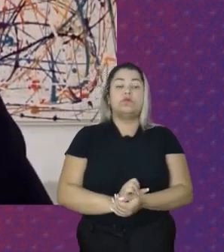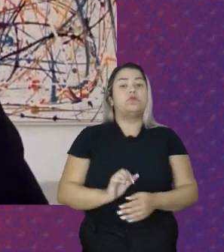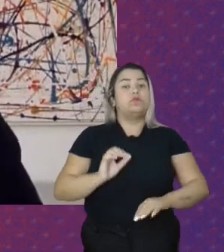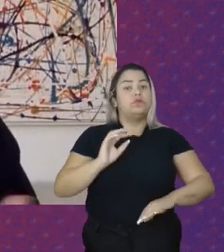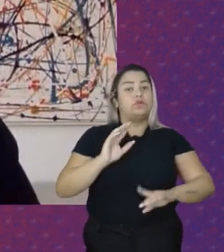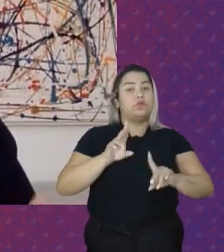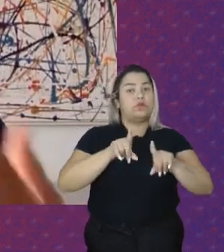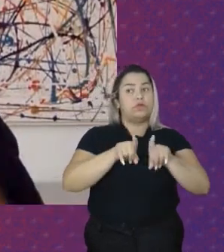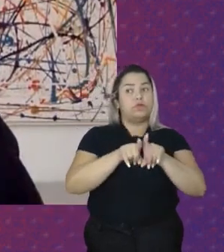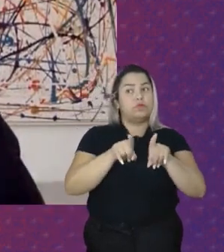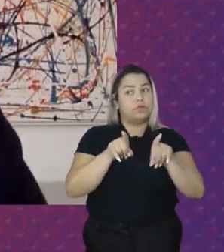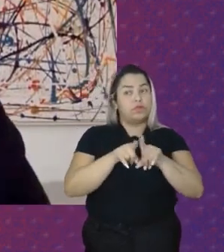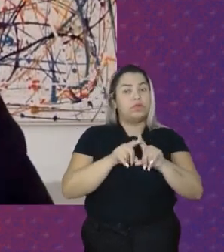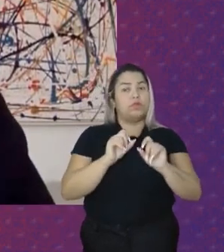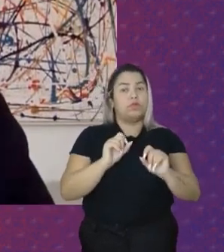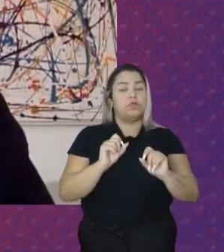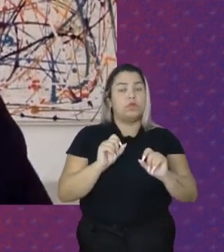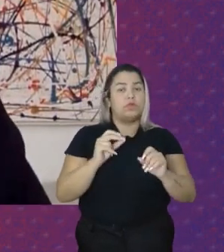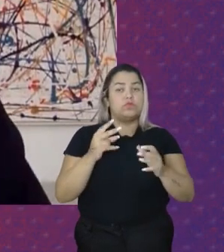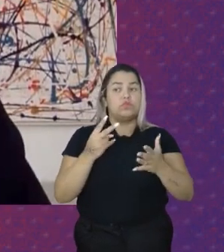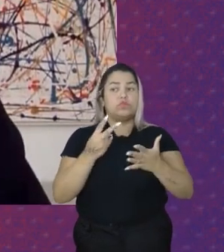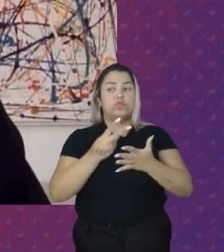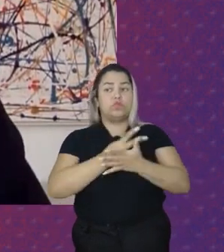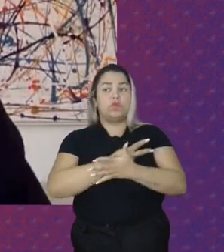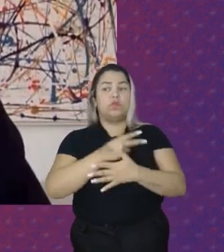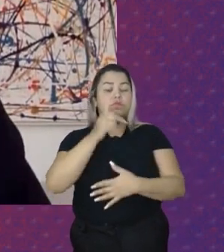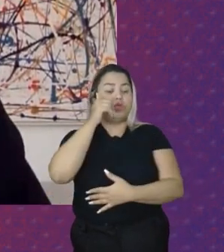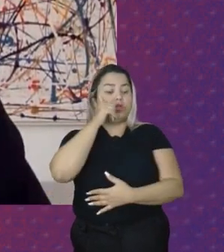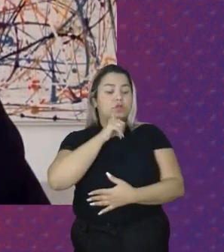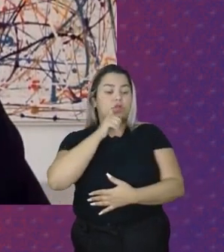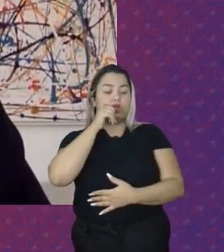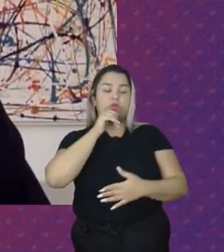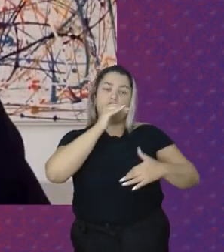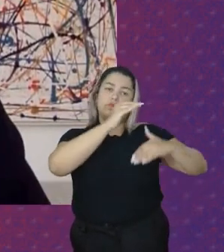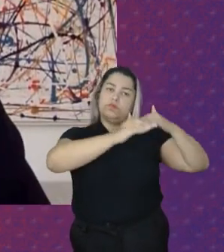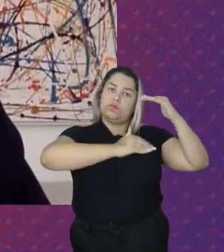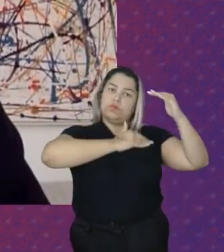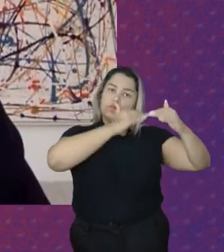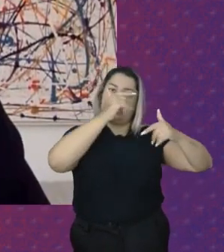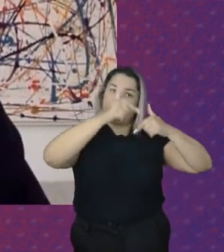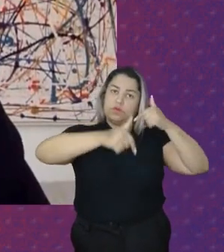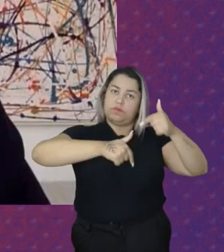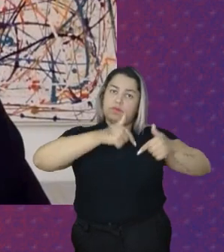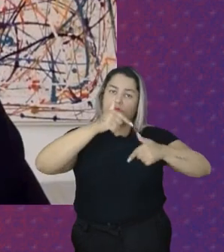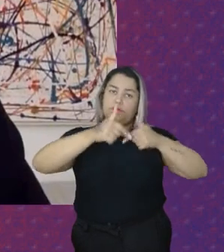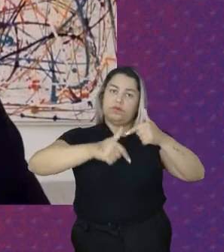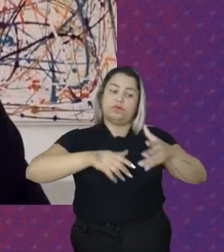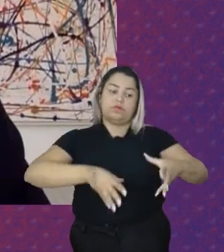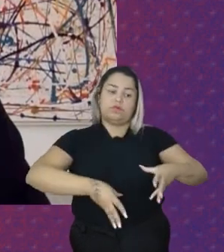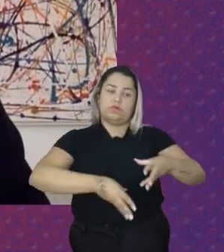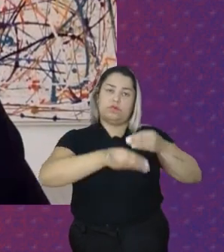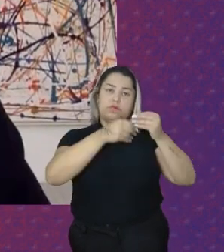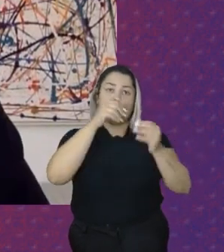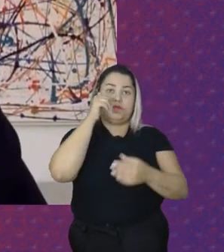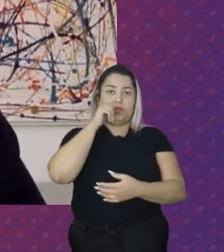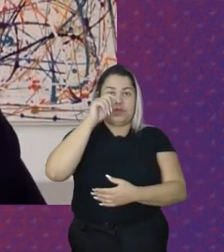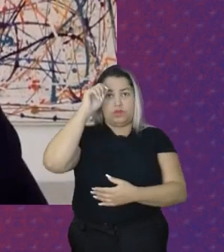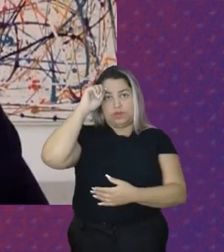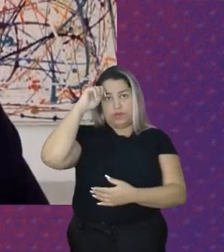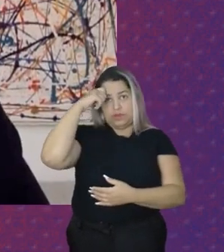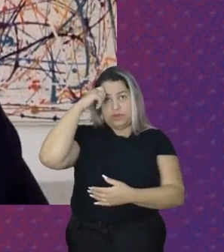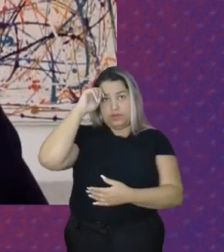Por isso É que Boa parte Das mulheres Que desempenham Esse trabalho É composta Por mulheres Negras